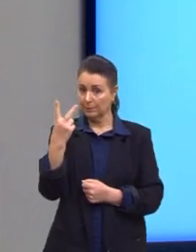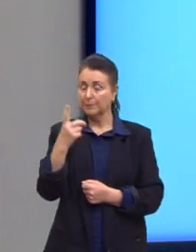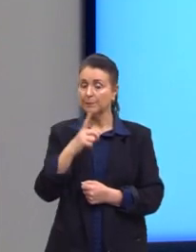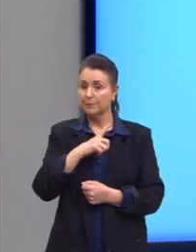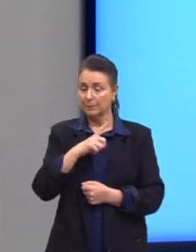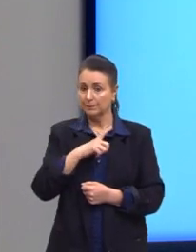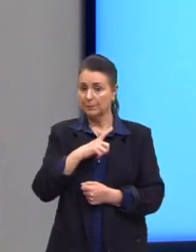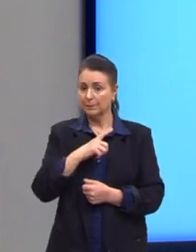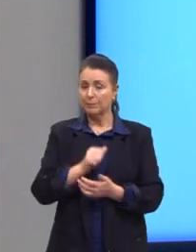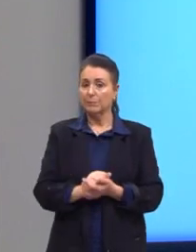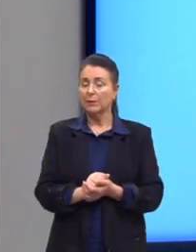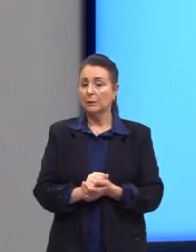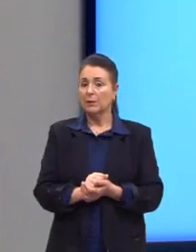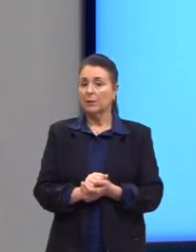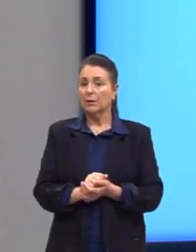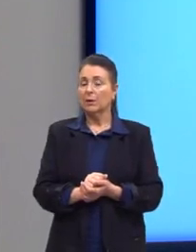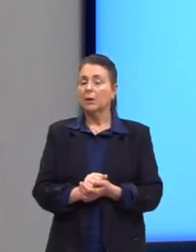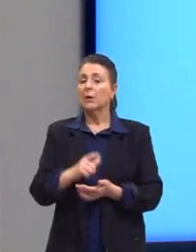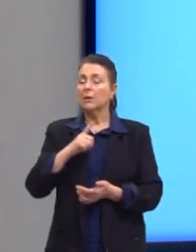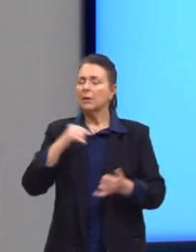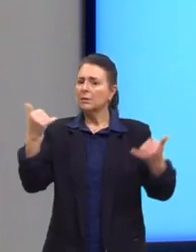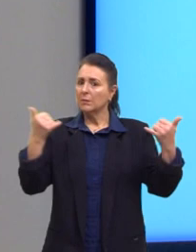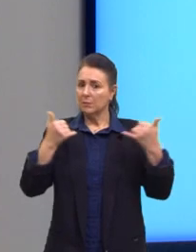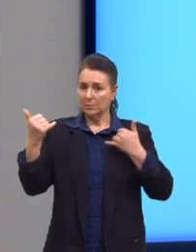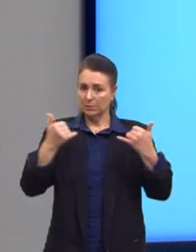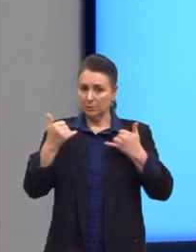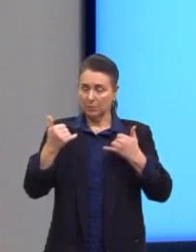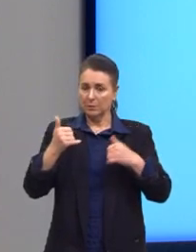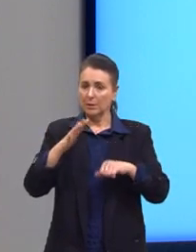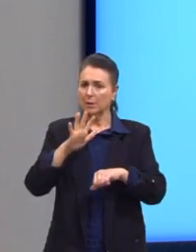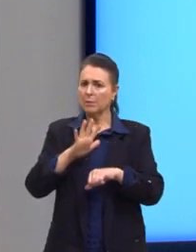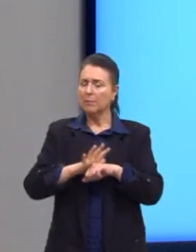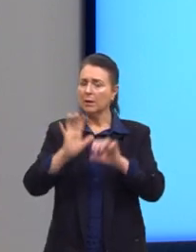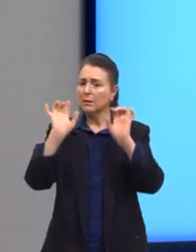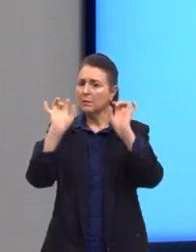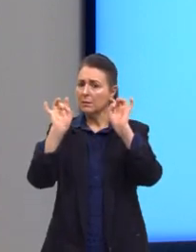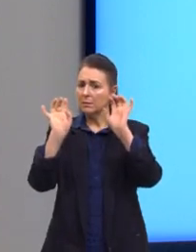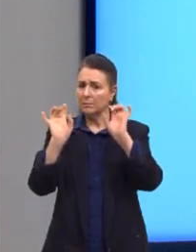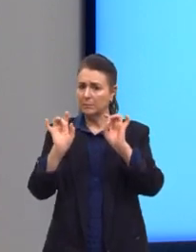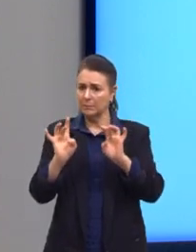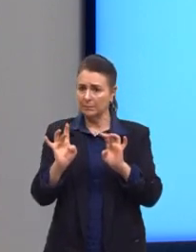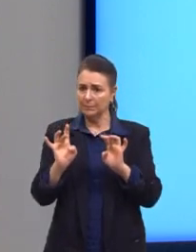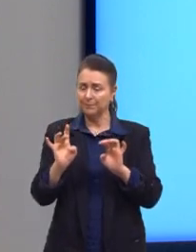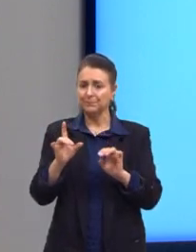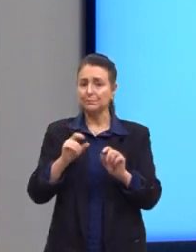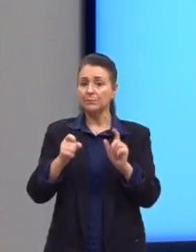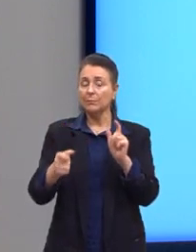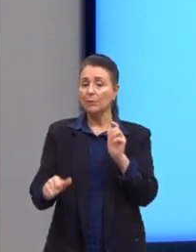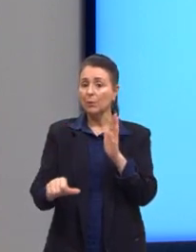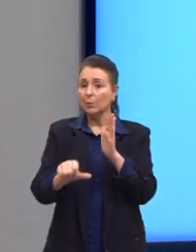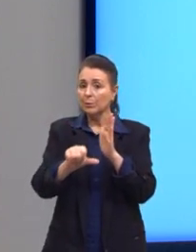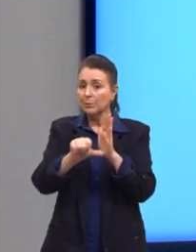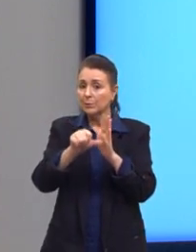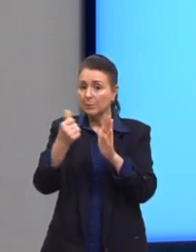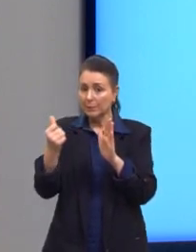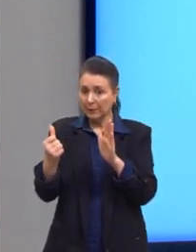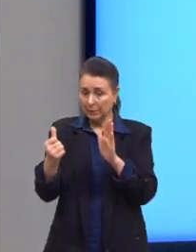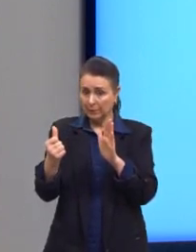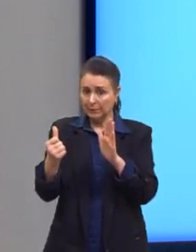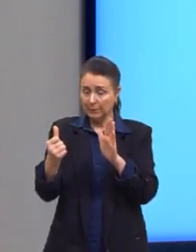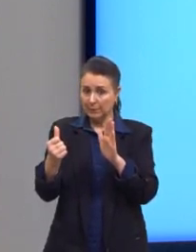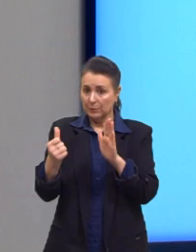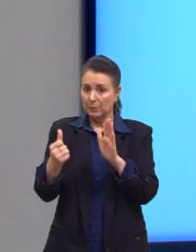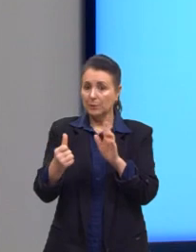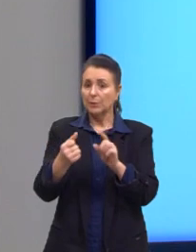A partir dessas informações, e mais especificamente, aqui da primeira coordenada que nós